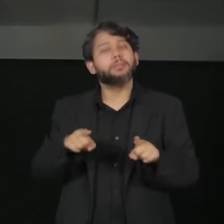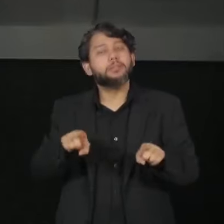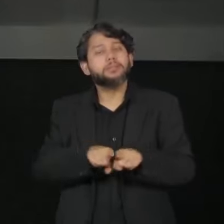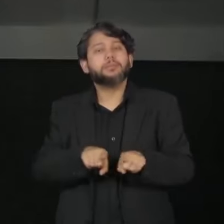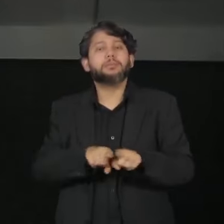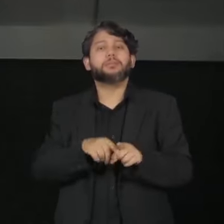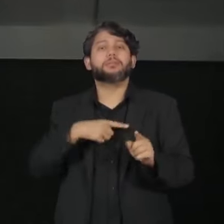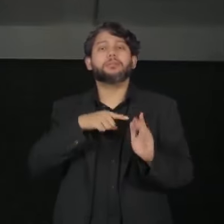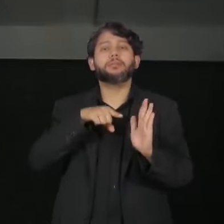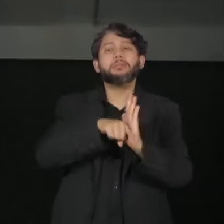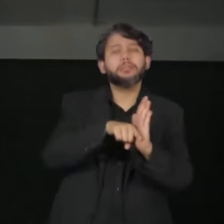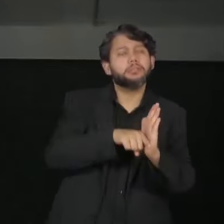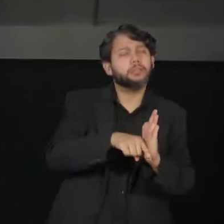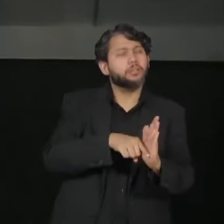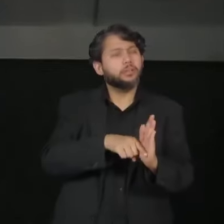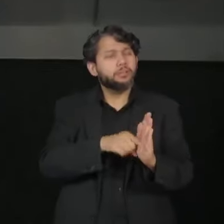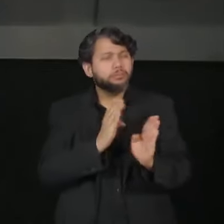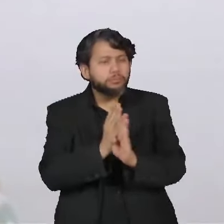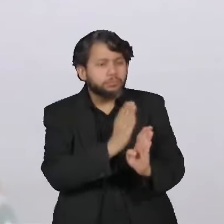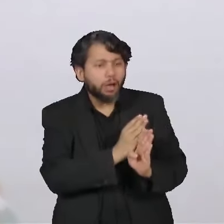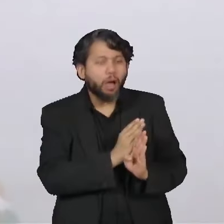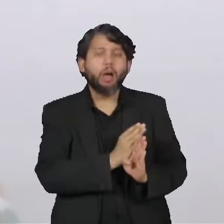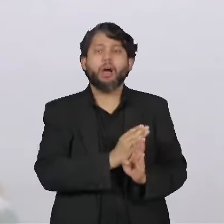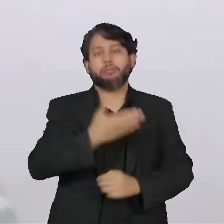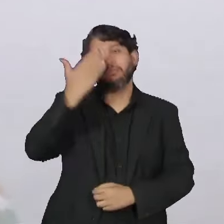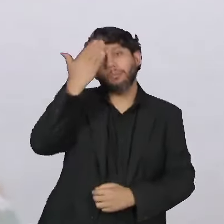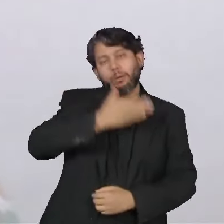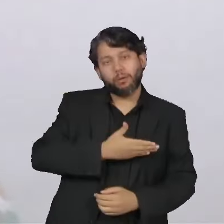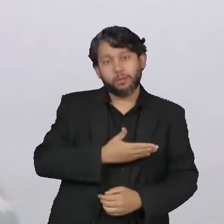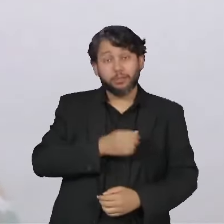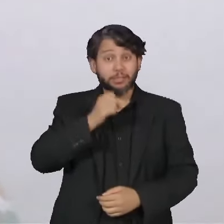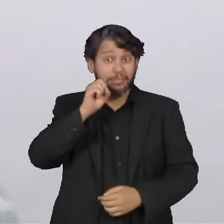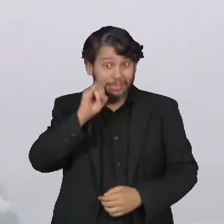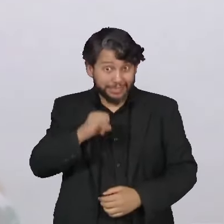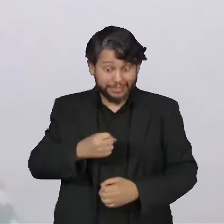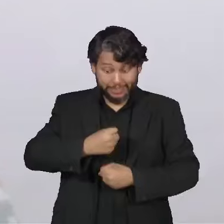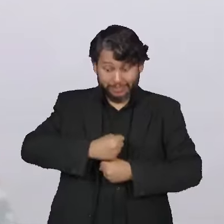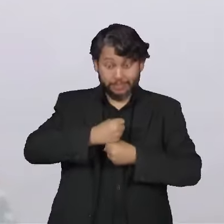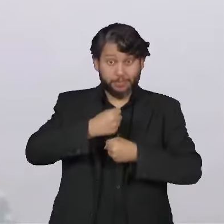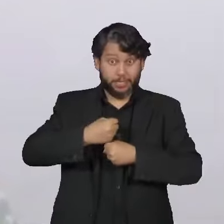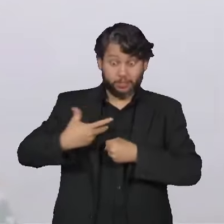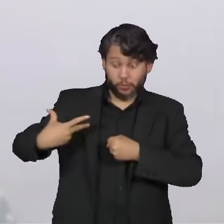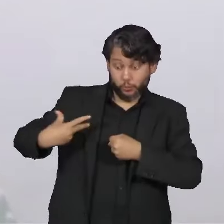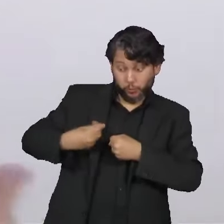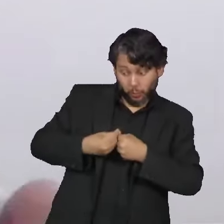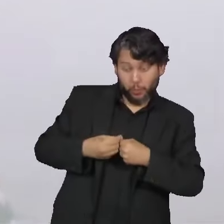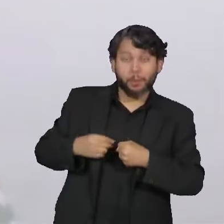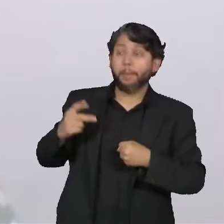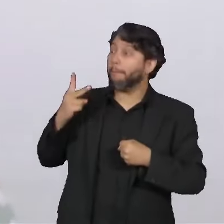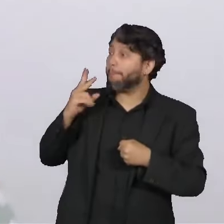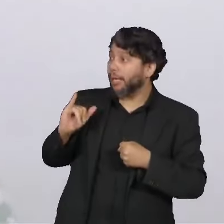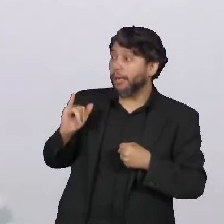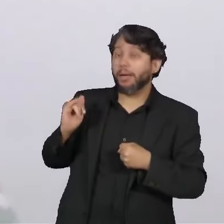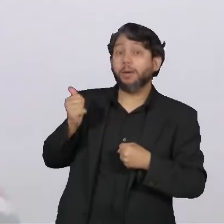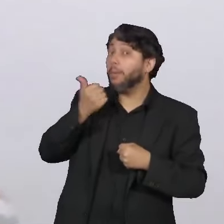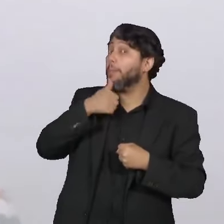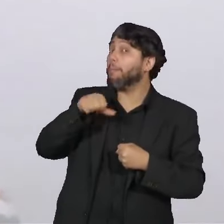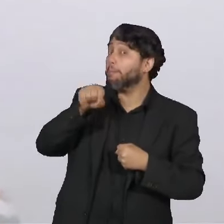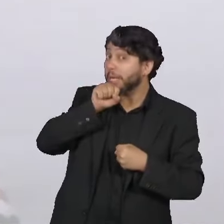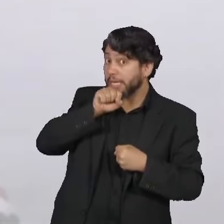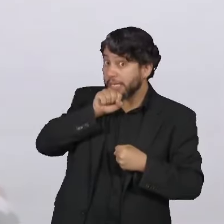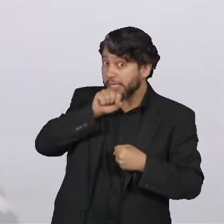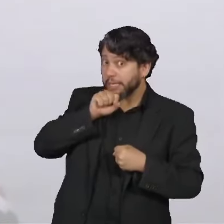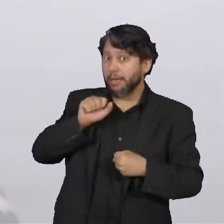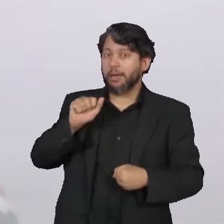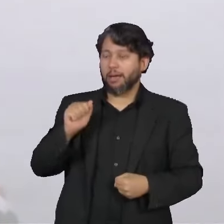mostrando também que você faz um transplante de medula óssea ou do pai ou da mãe, que nós chamamos